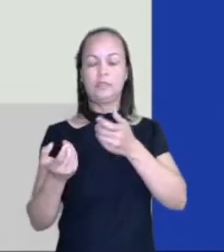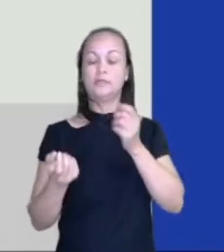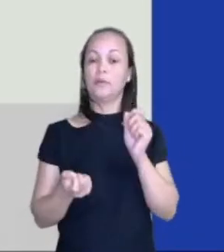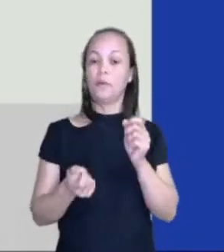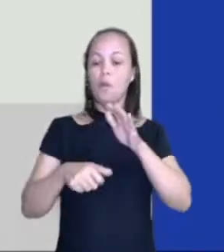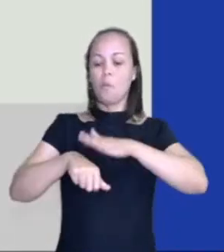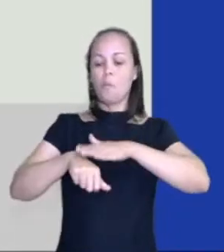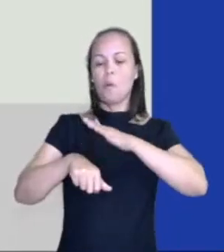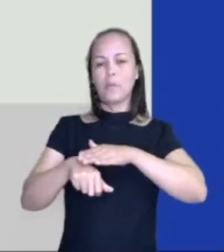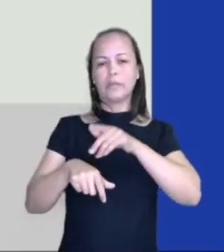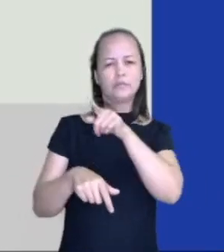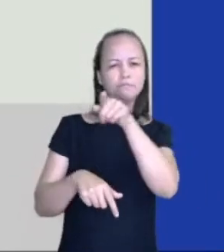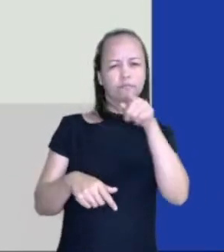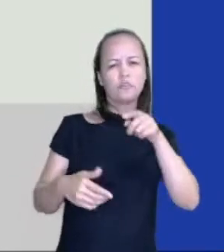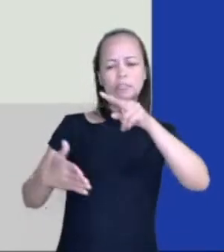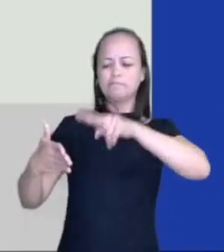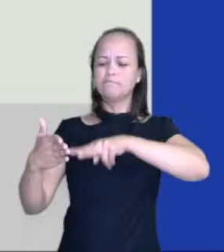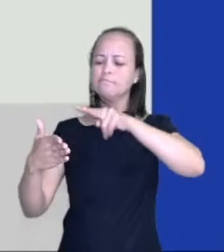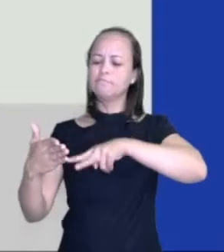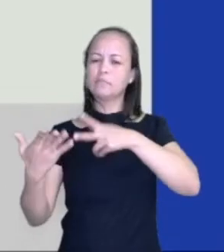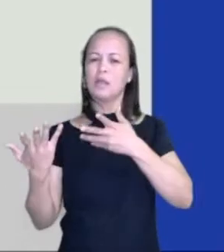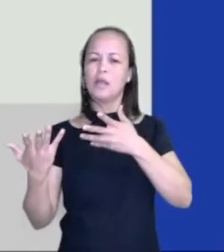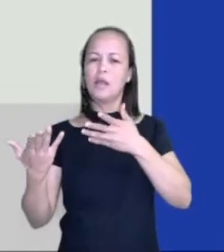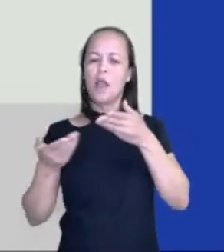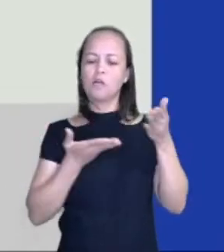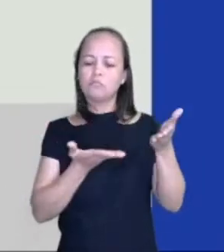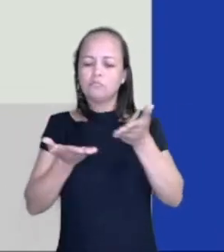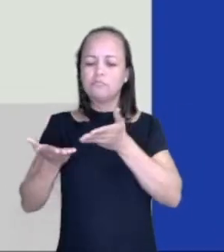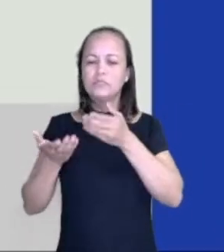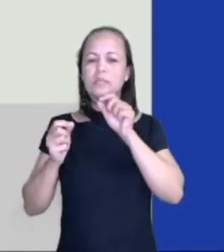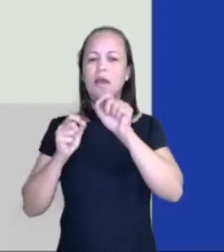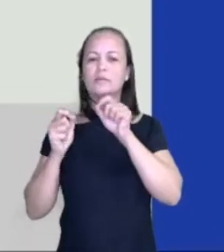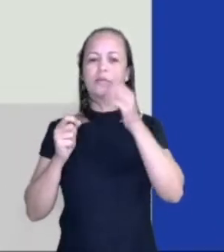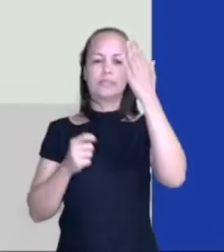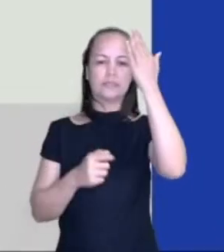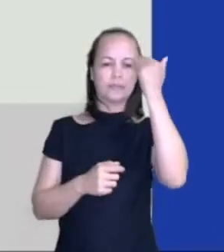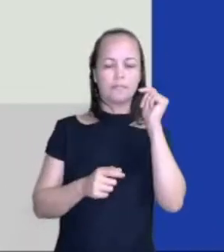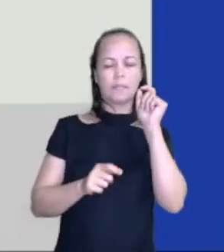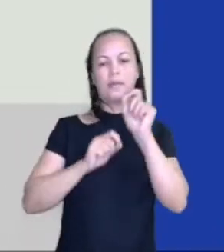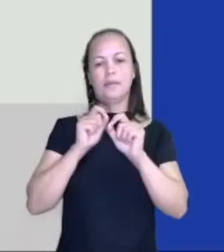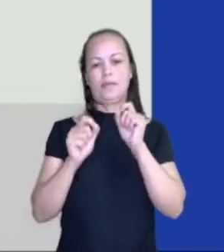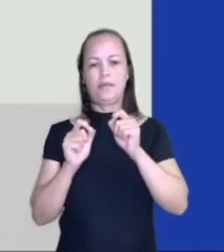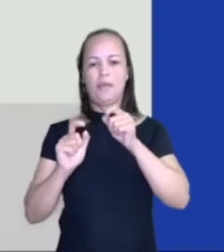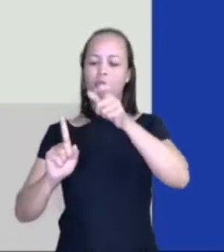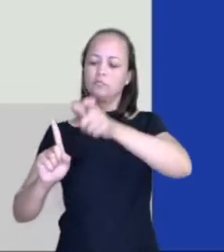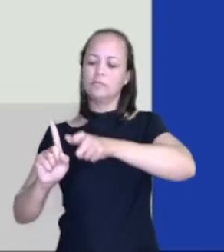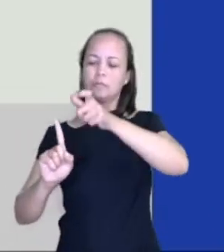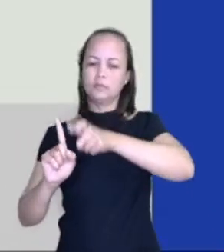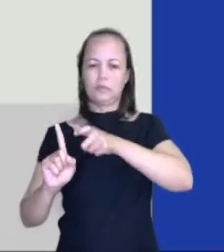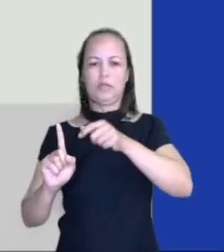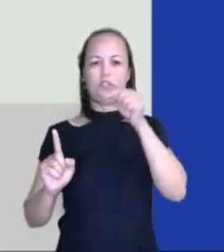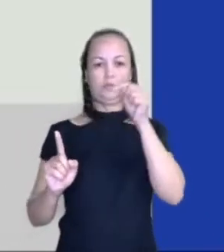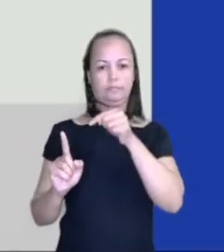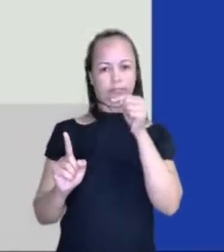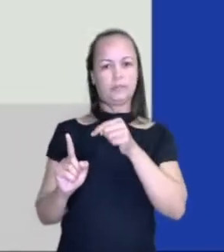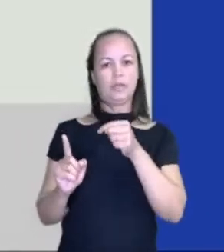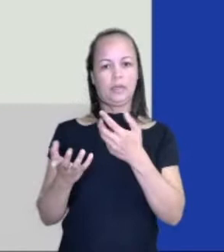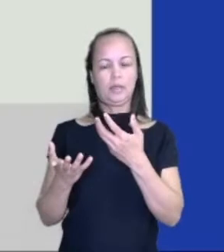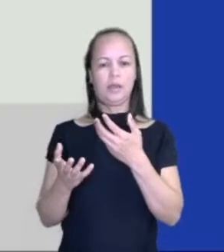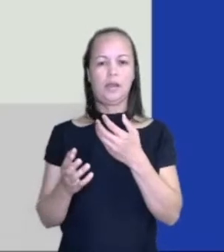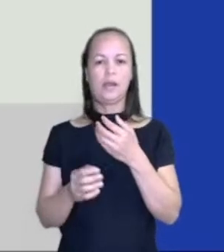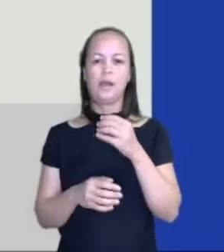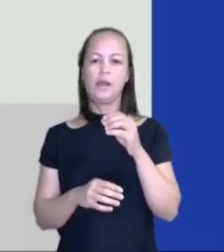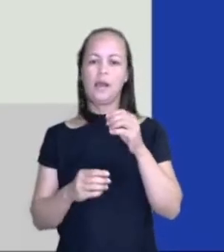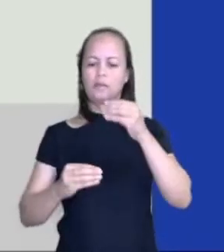em que você, leitor, é convidado a saber quem são os personagens daquela obra ou